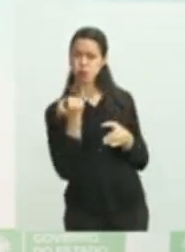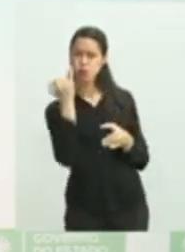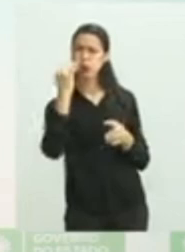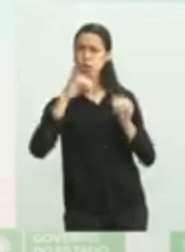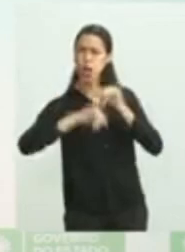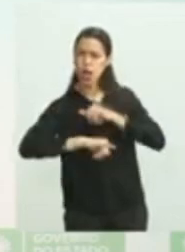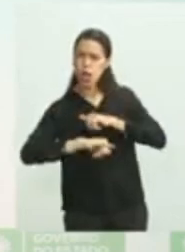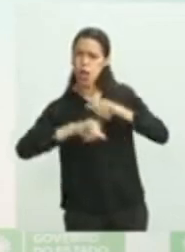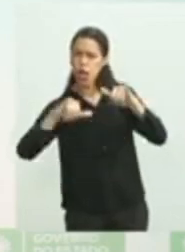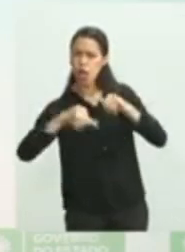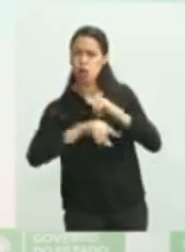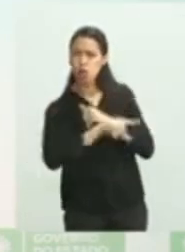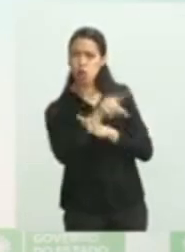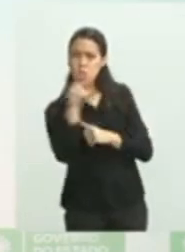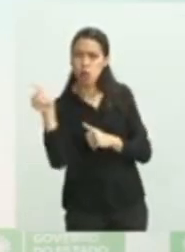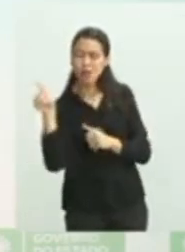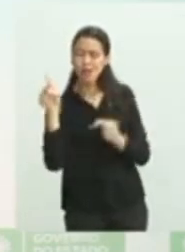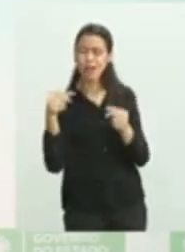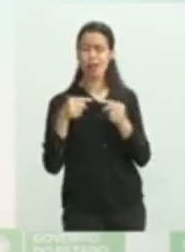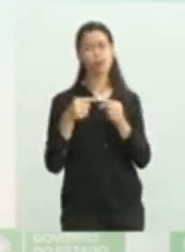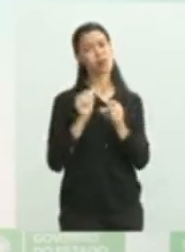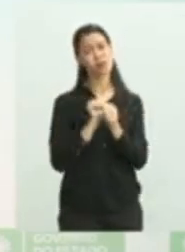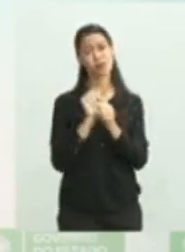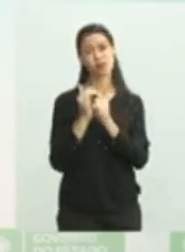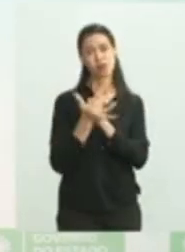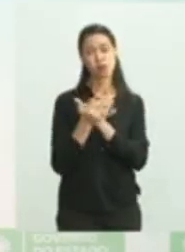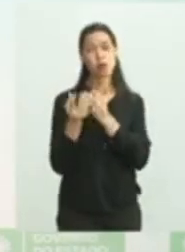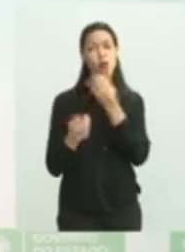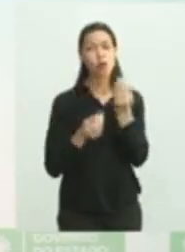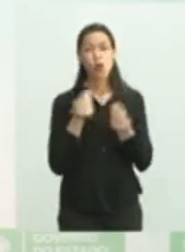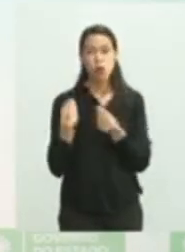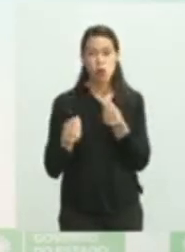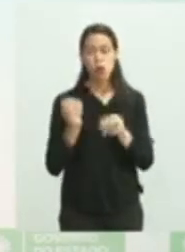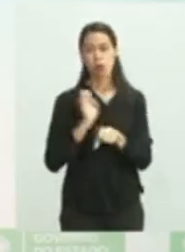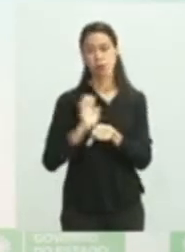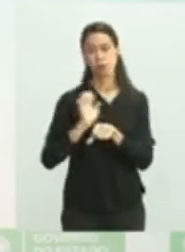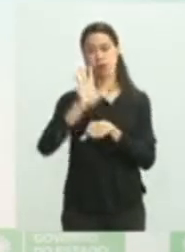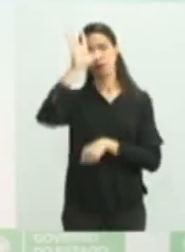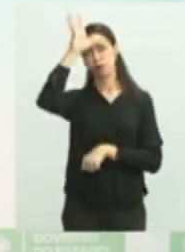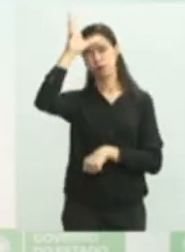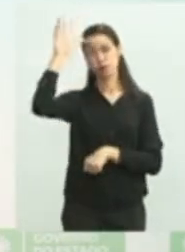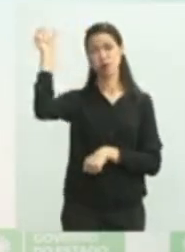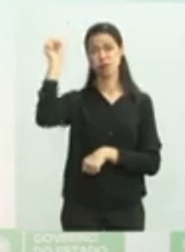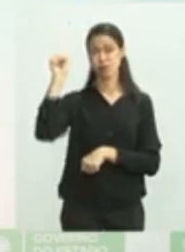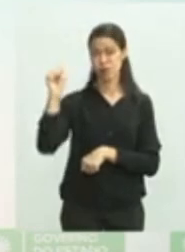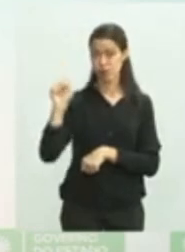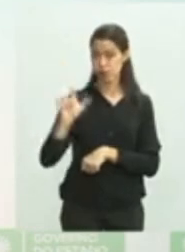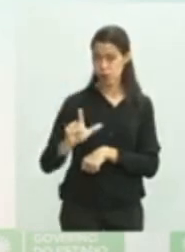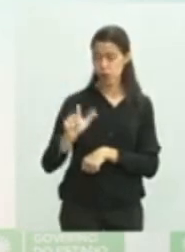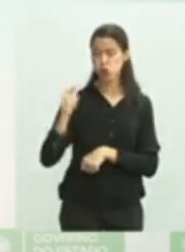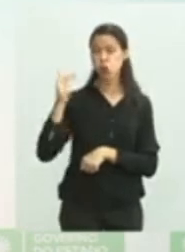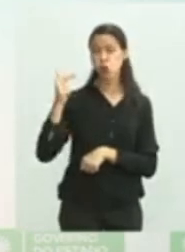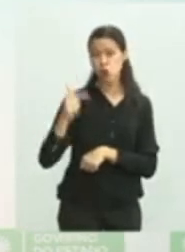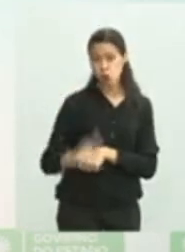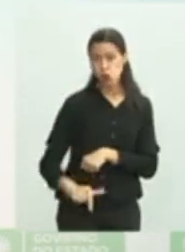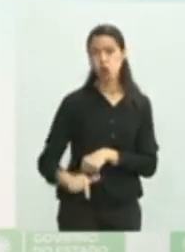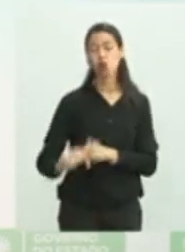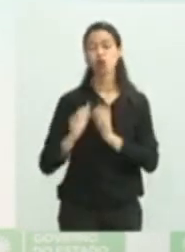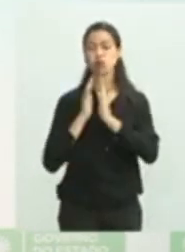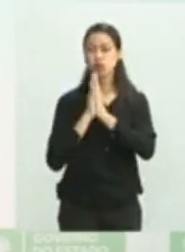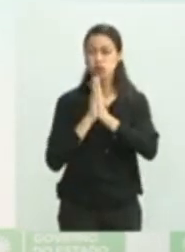acerca do coronavírus em Mato Grosso do Sul. Quero mais uma vez chamar a atenção para não